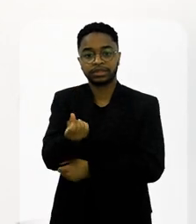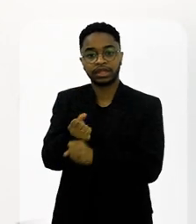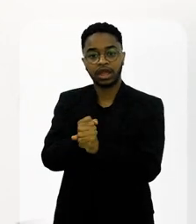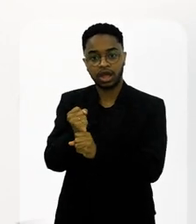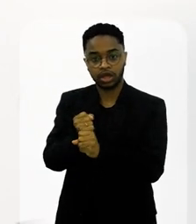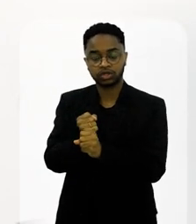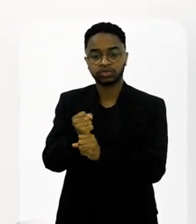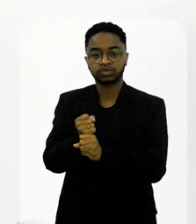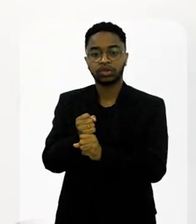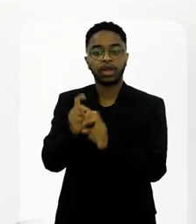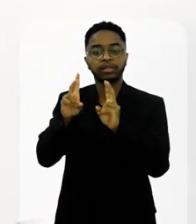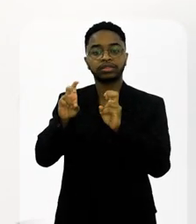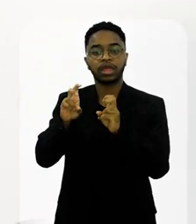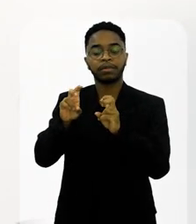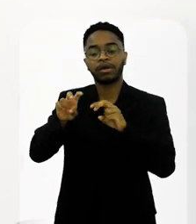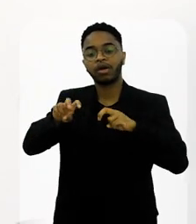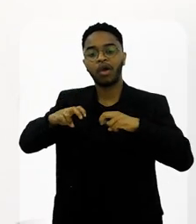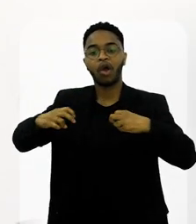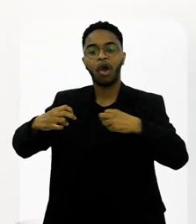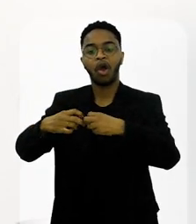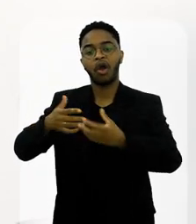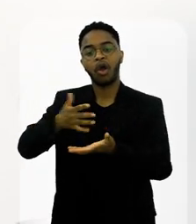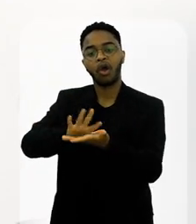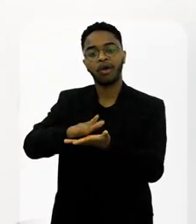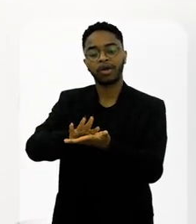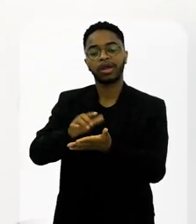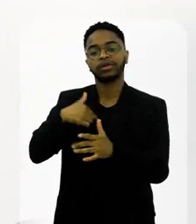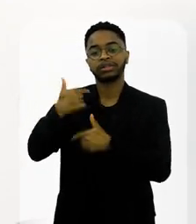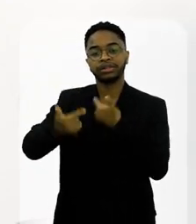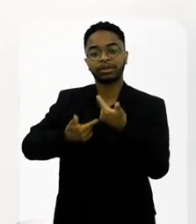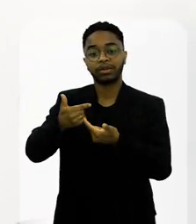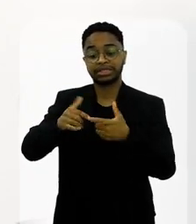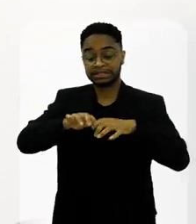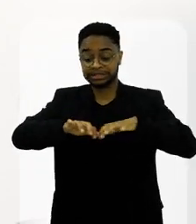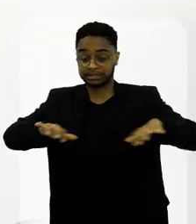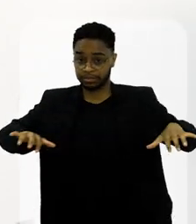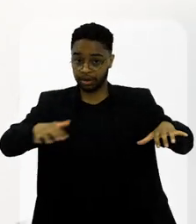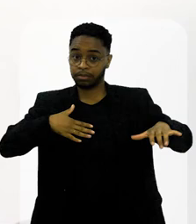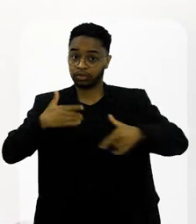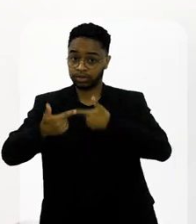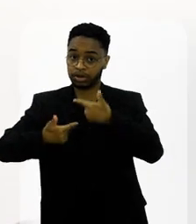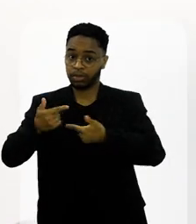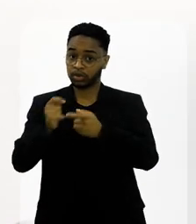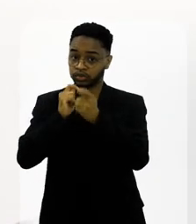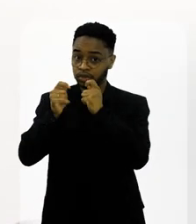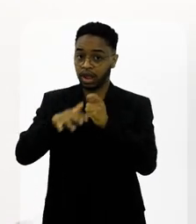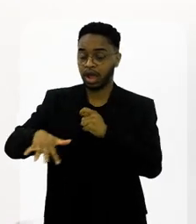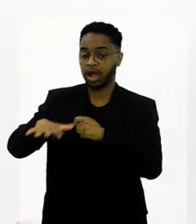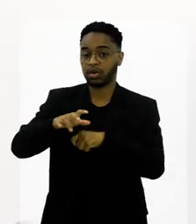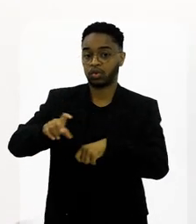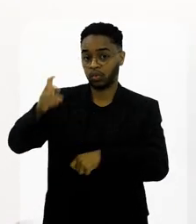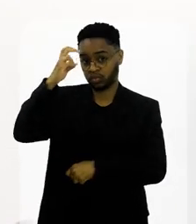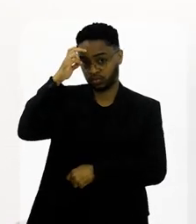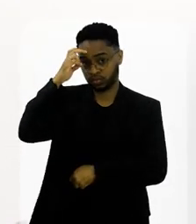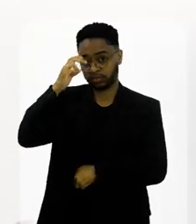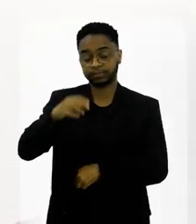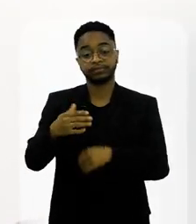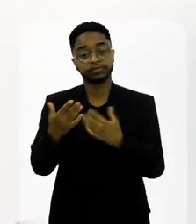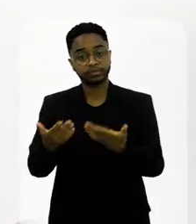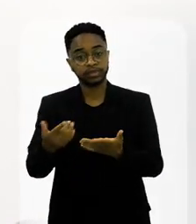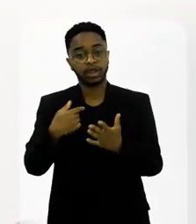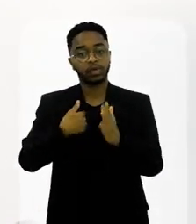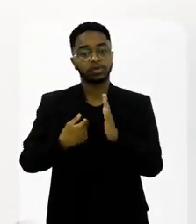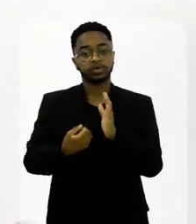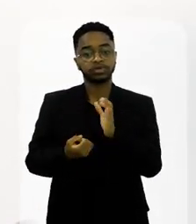semanal sobre as escolas de samba, chamada Roda de Samba, que era um trabalho que eu fazia a parte do meu trabalho como jornalista na área de cultura.